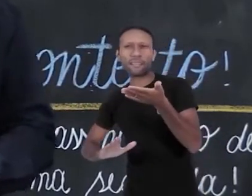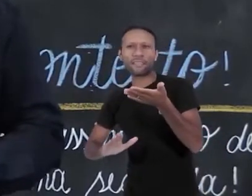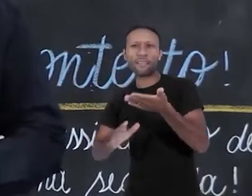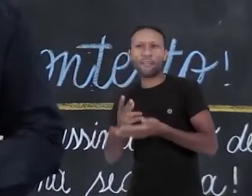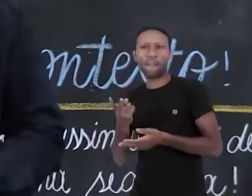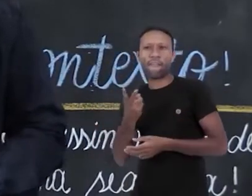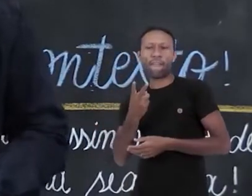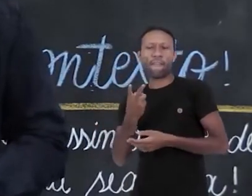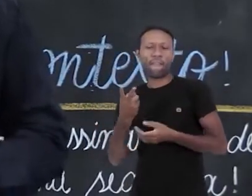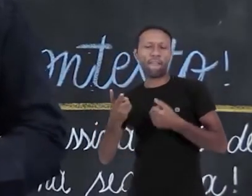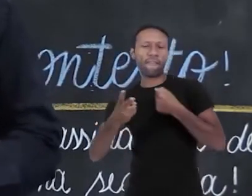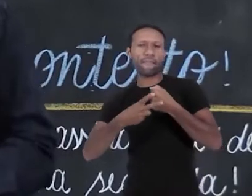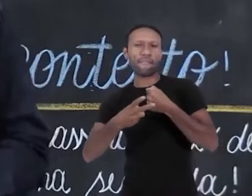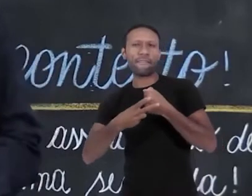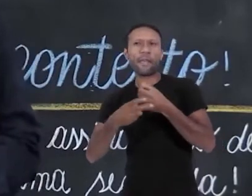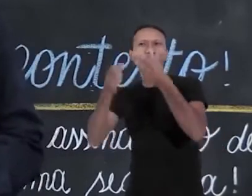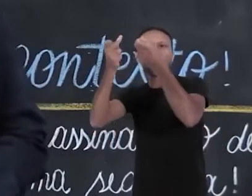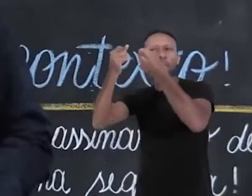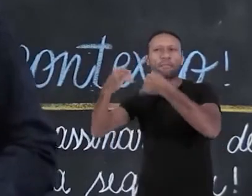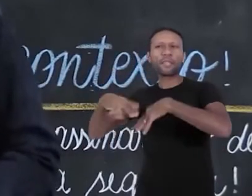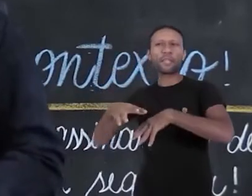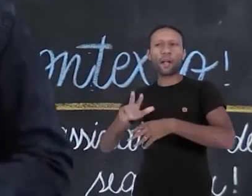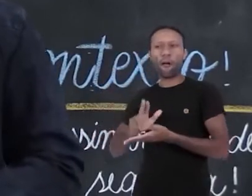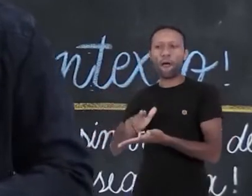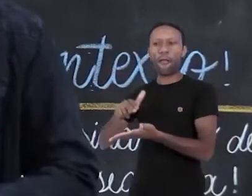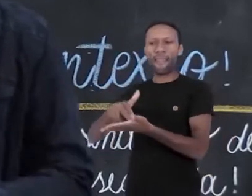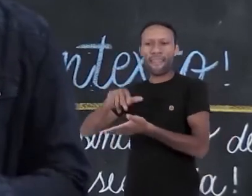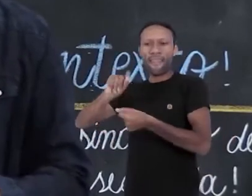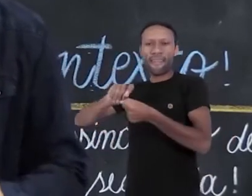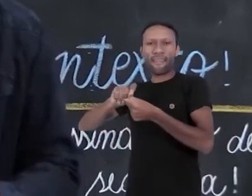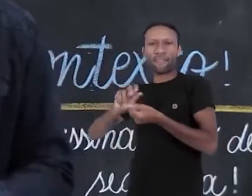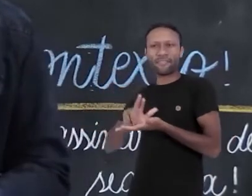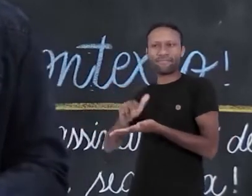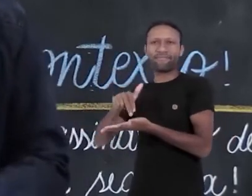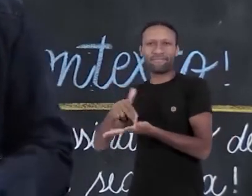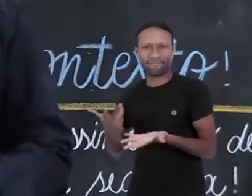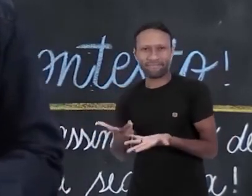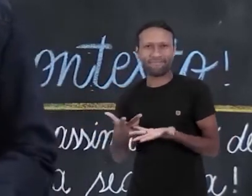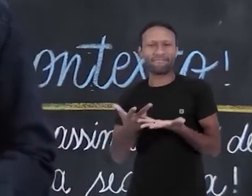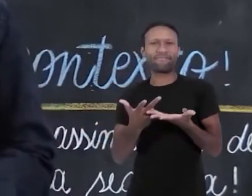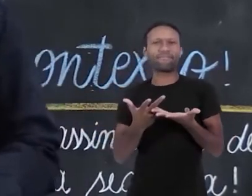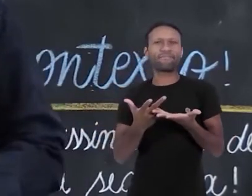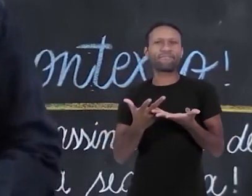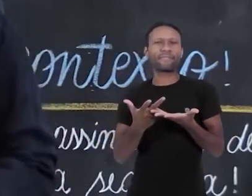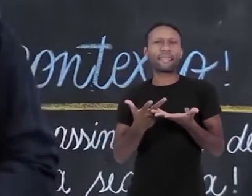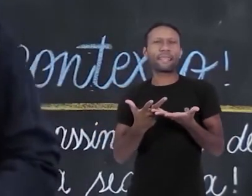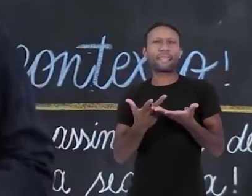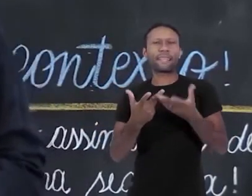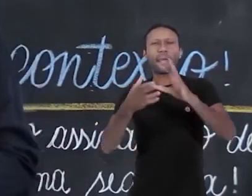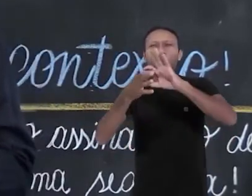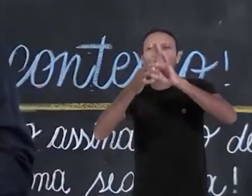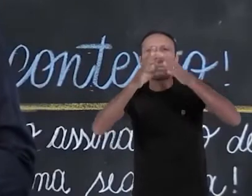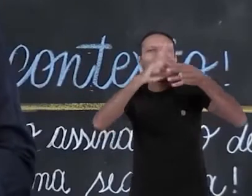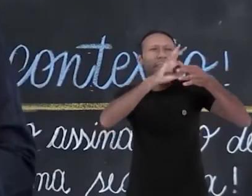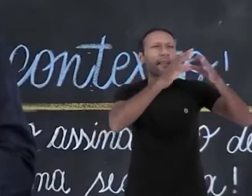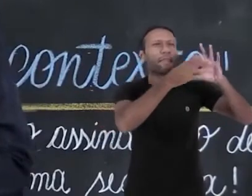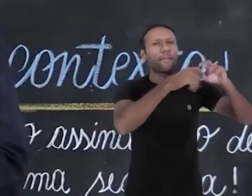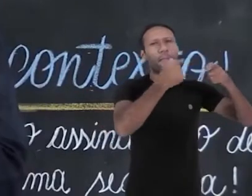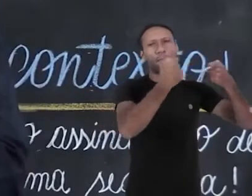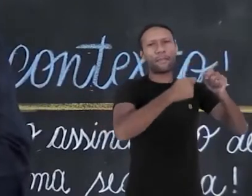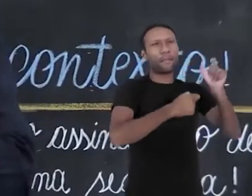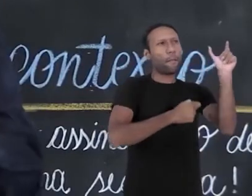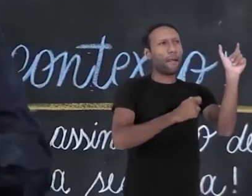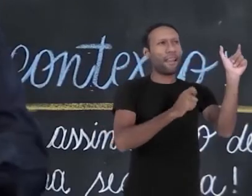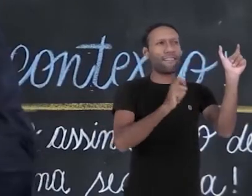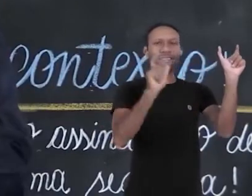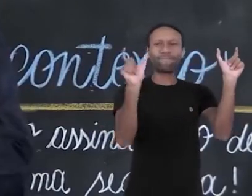verbal do verbo fazer, que indica que uma ação foi praticada. As orações dependem dos verbos. Eu preciso de um verbo